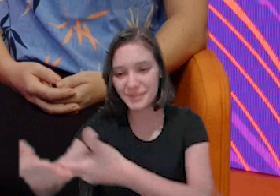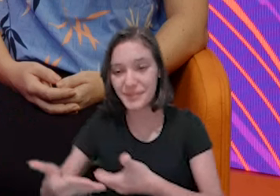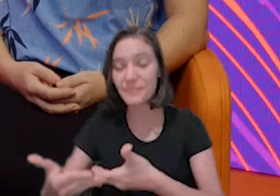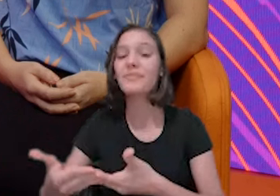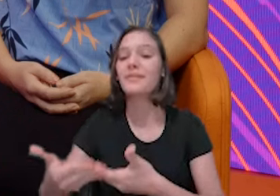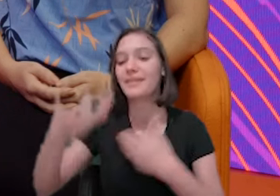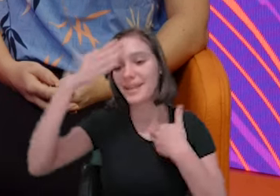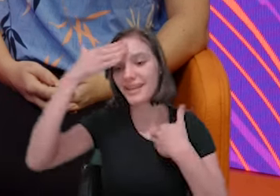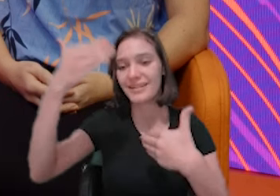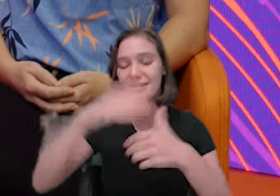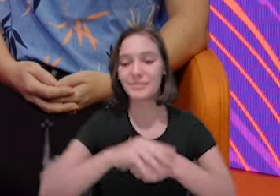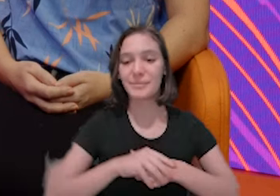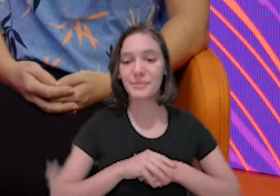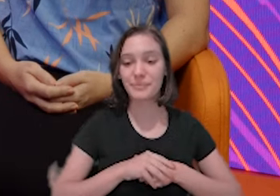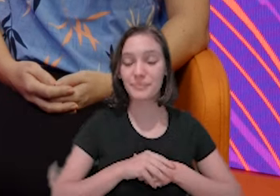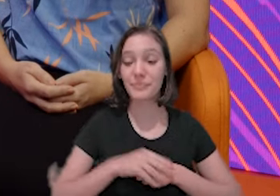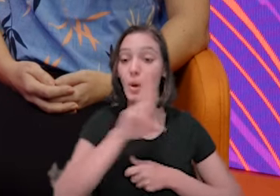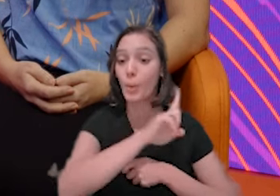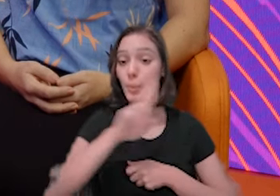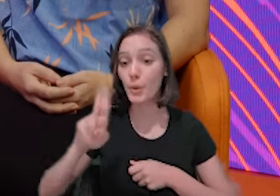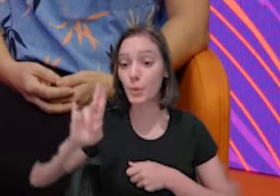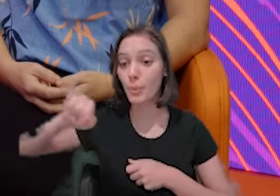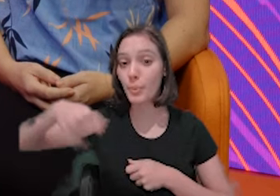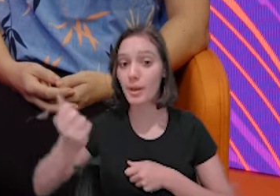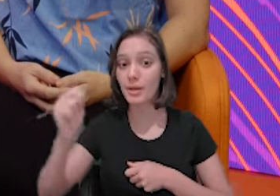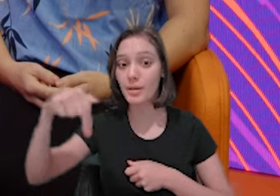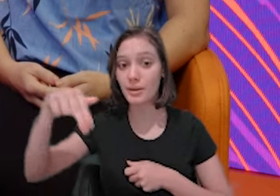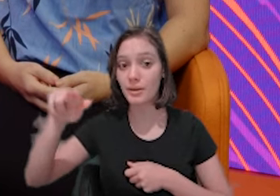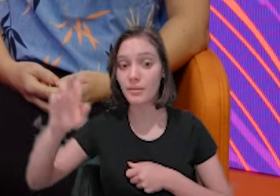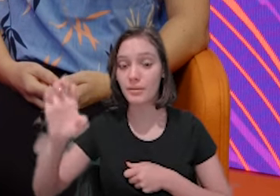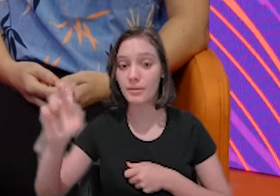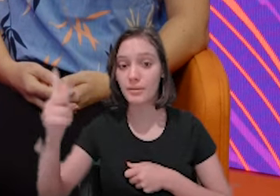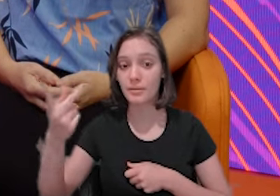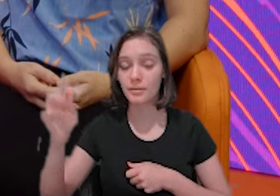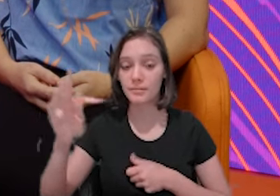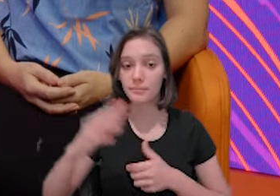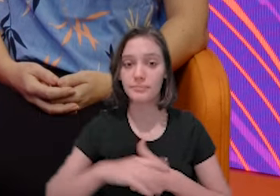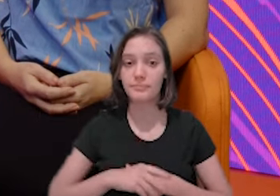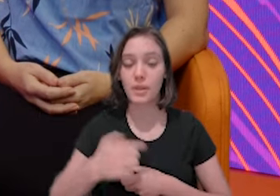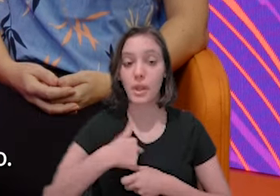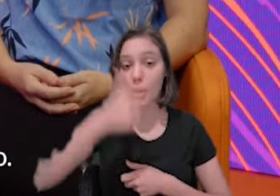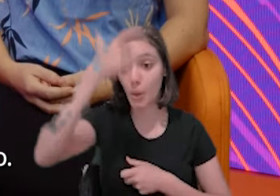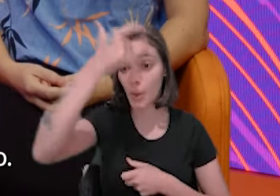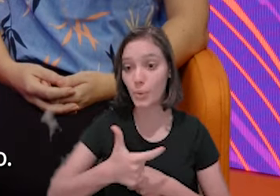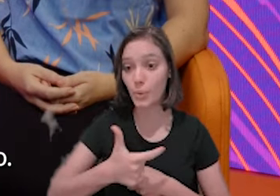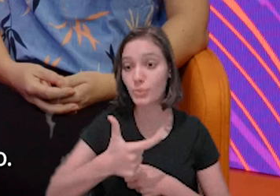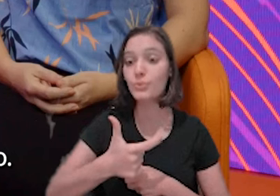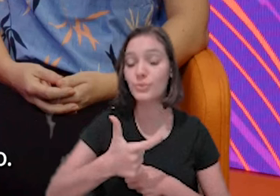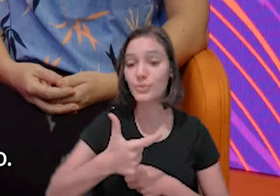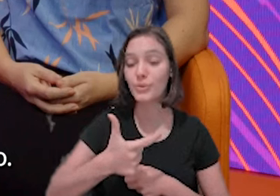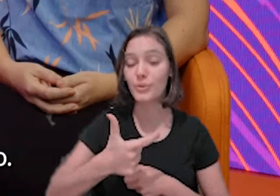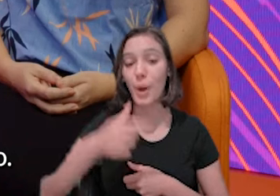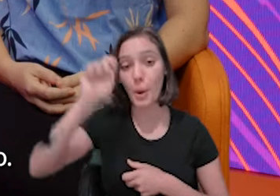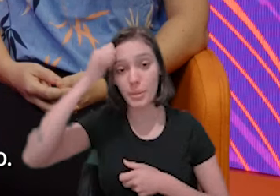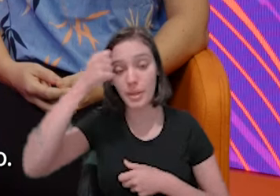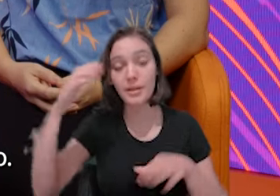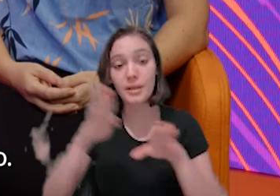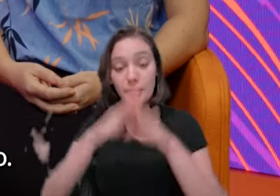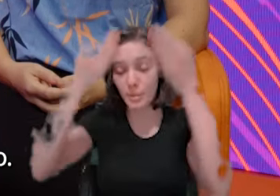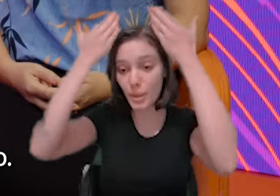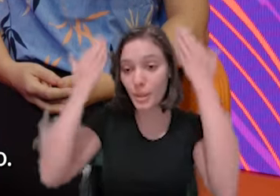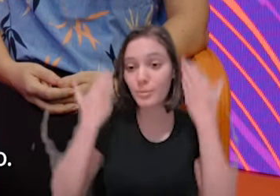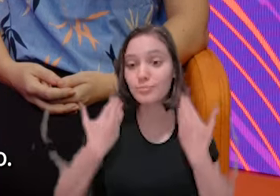convite, agradecemos. Meu nome é Janete Zambrana Escobar, eu sou cor parda,